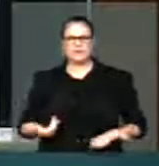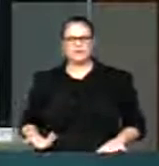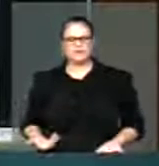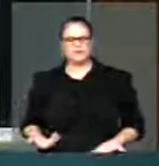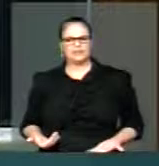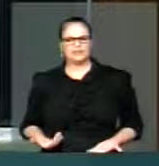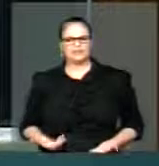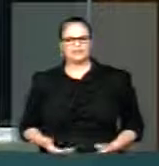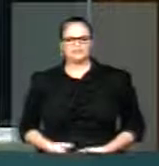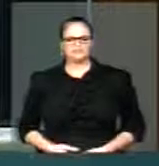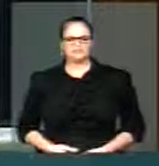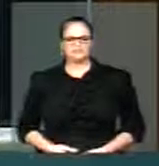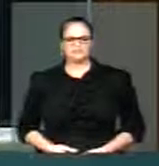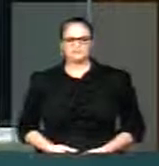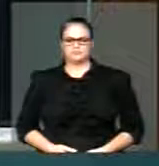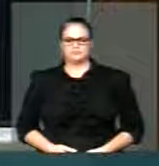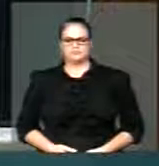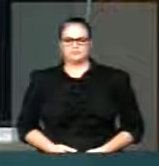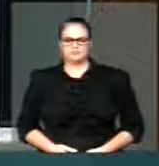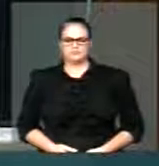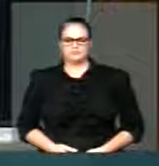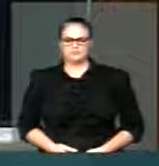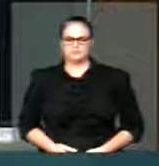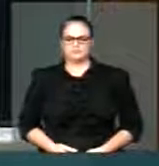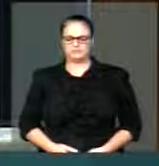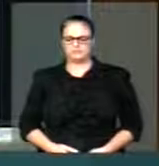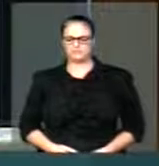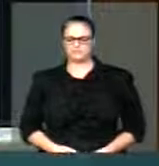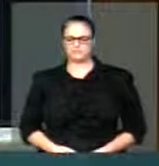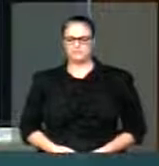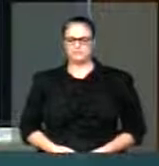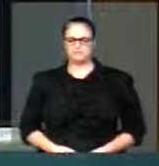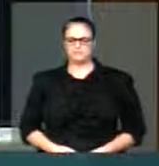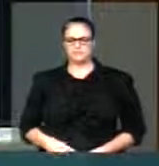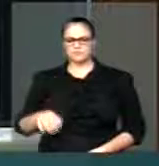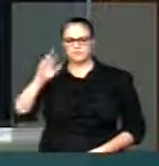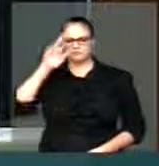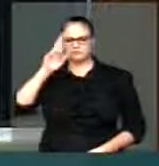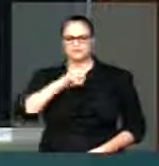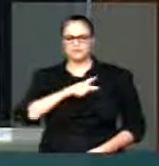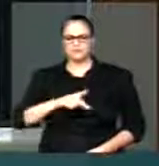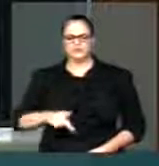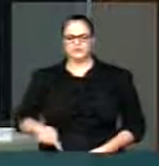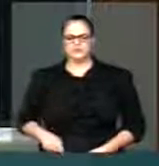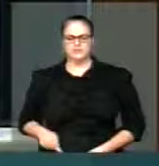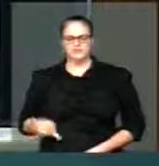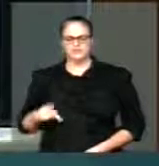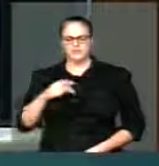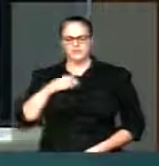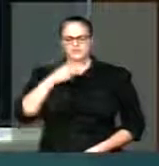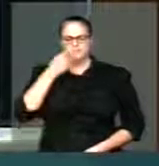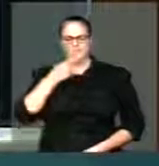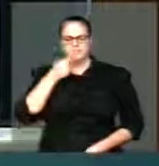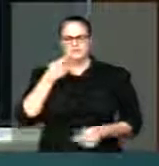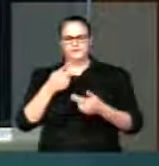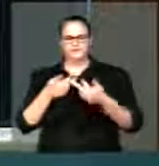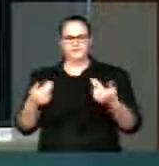Também, Sr. Presidente não podia deixar de ver de constatar as contradições do PT